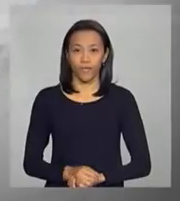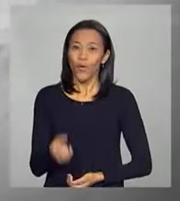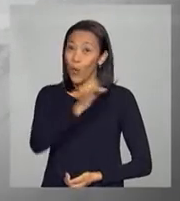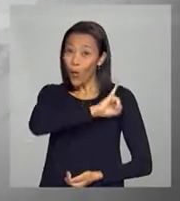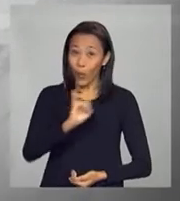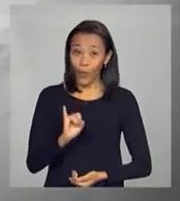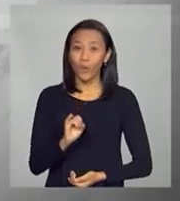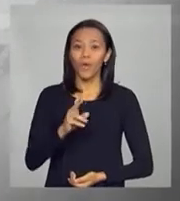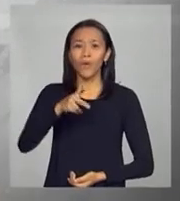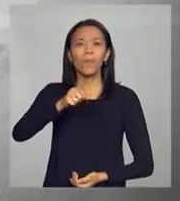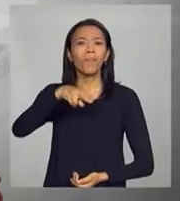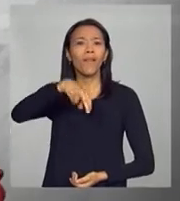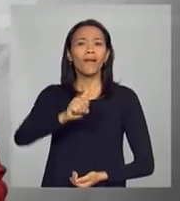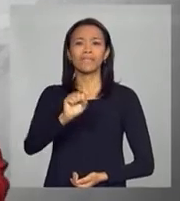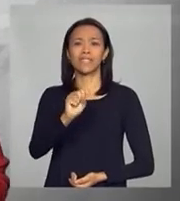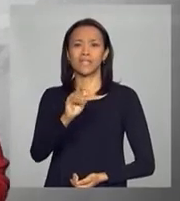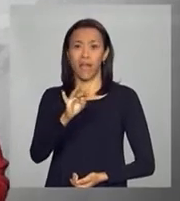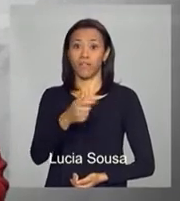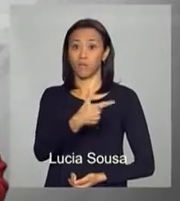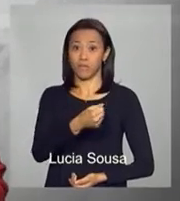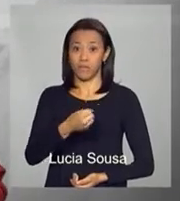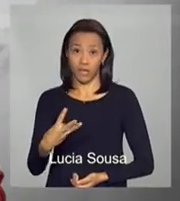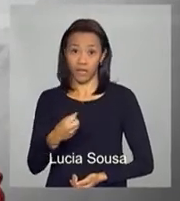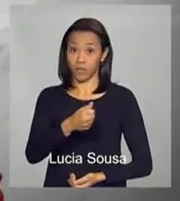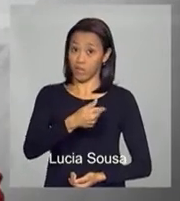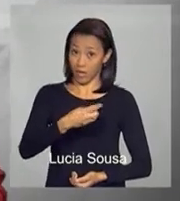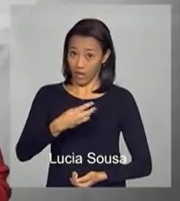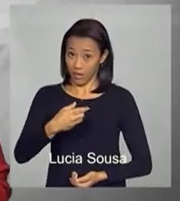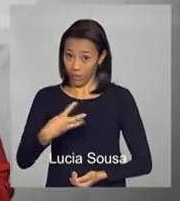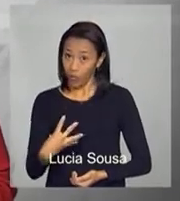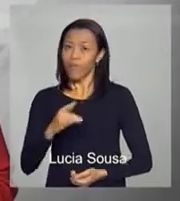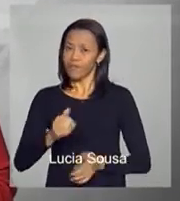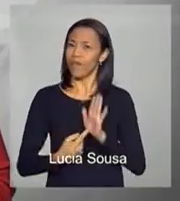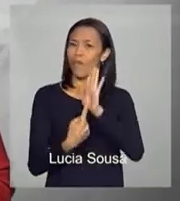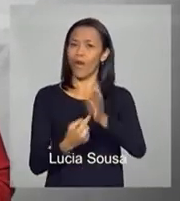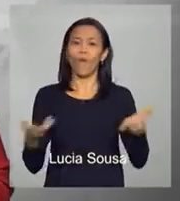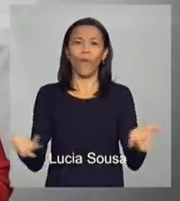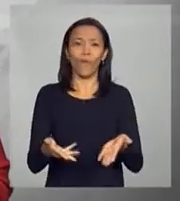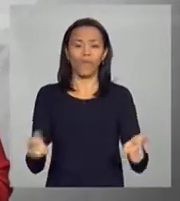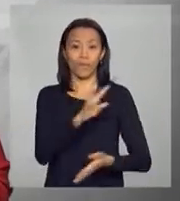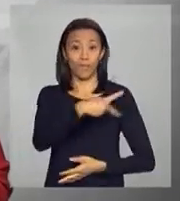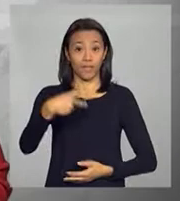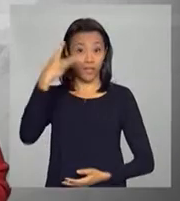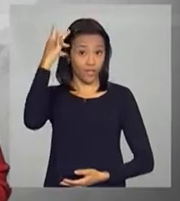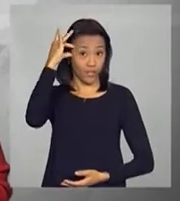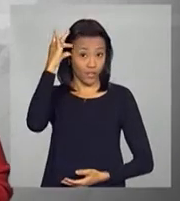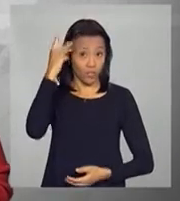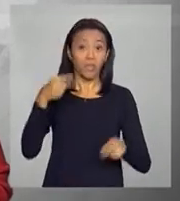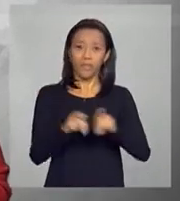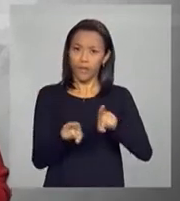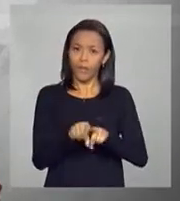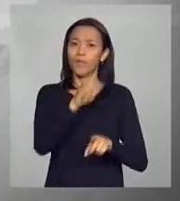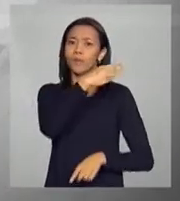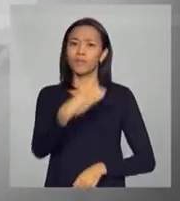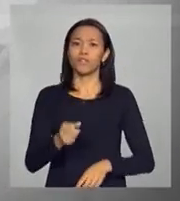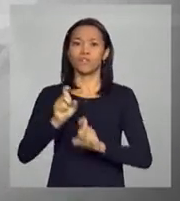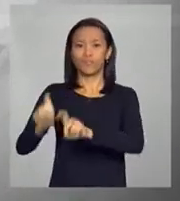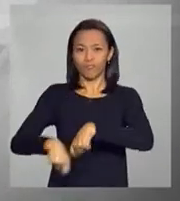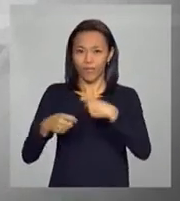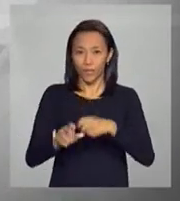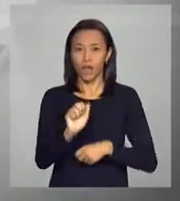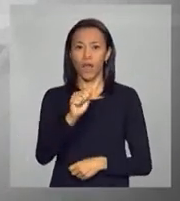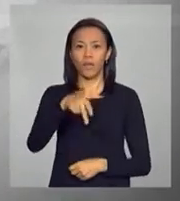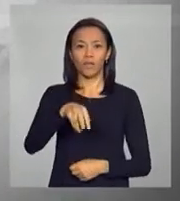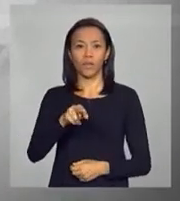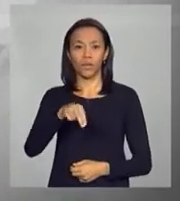Olá, o Plano Safra 2013-2014 vai ser apresentado hoje pela presidenta Dilma Rousseff e pelo ministro da Agricultura